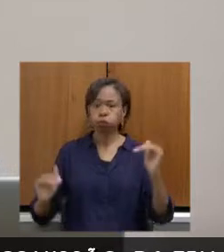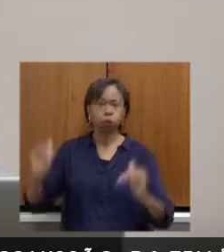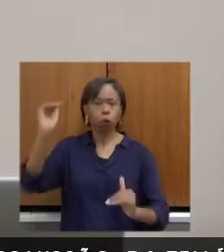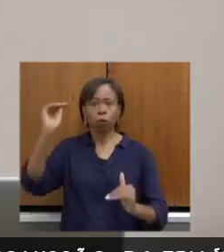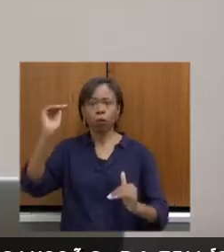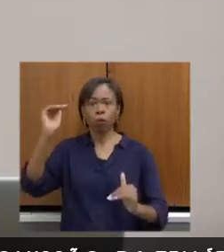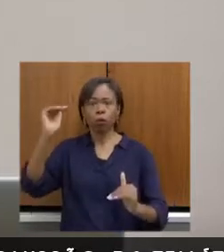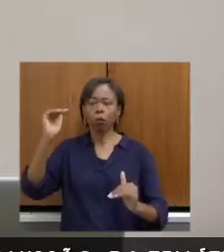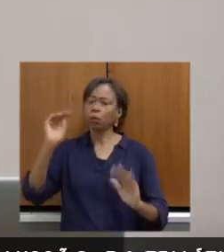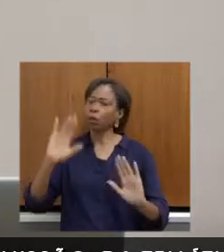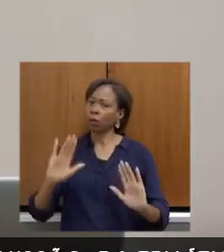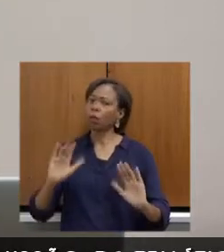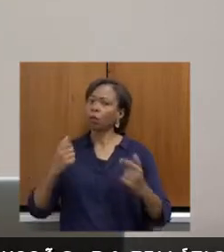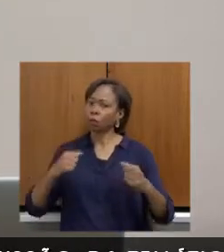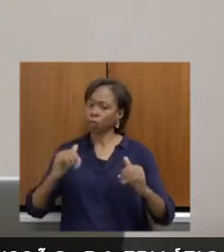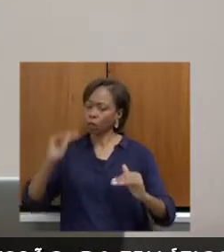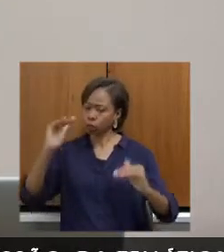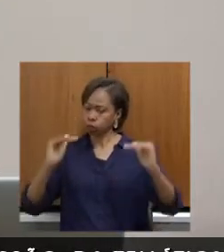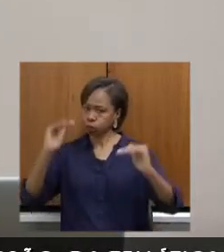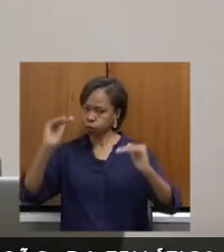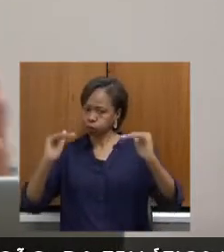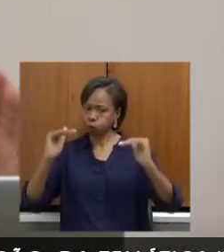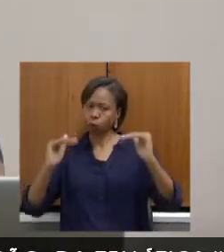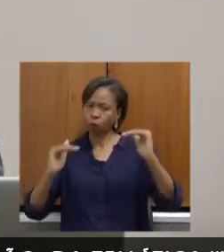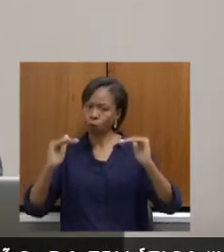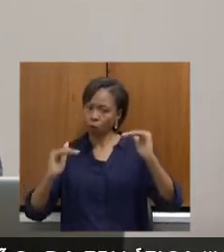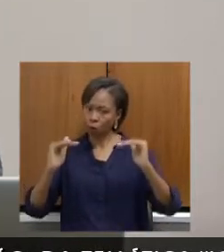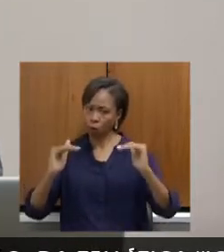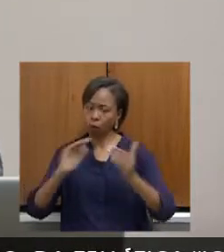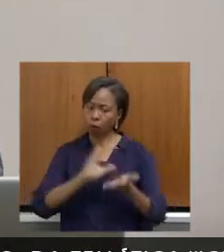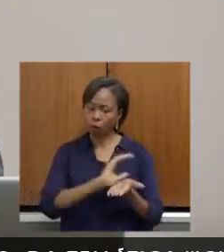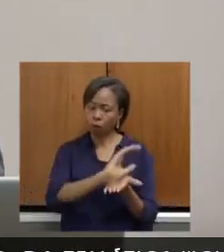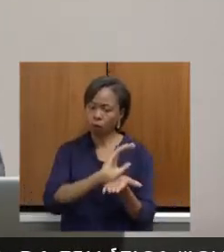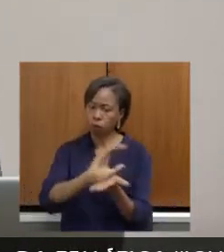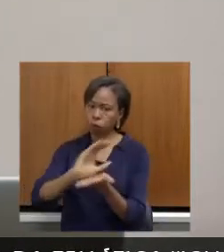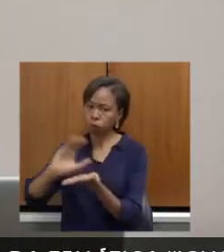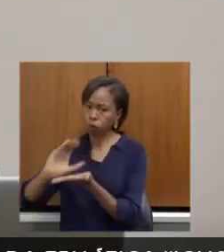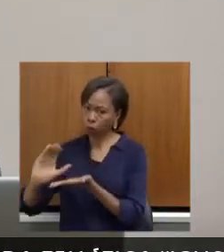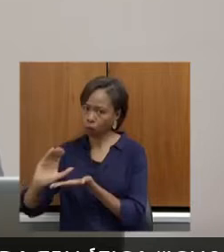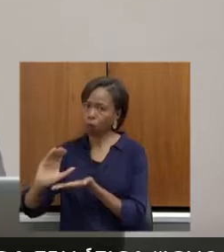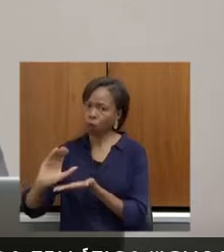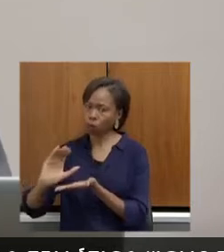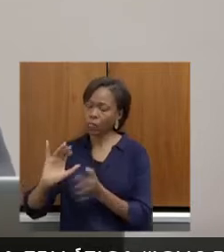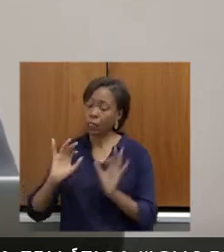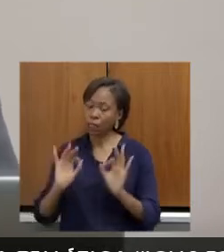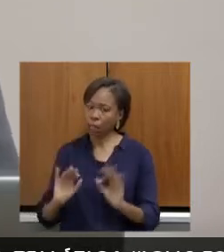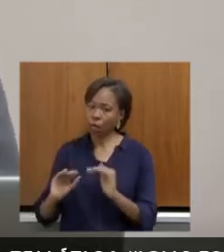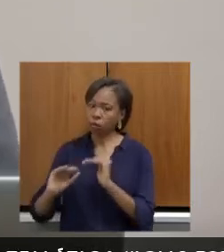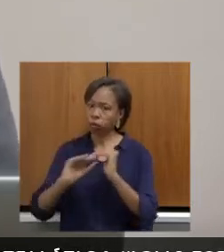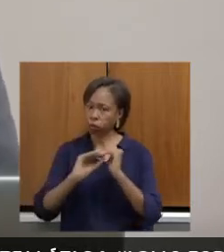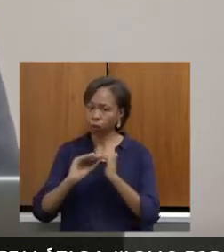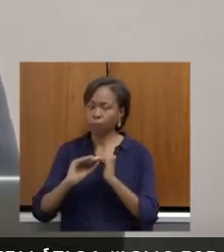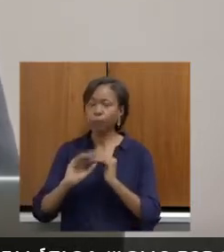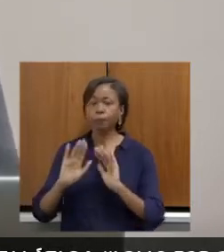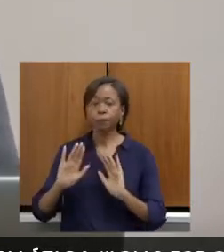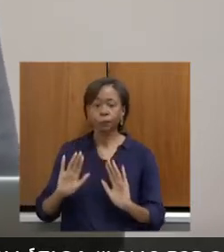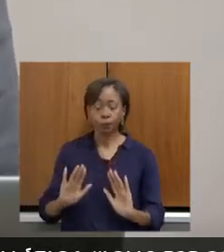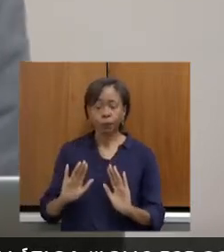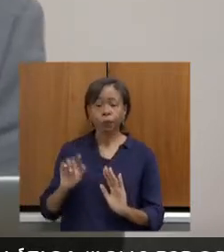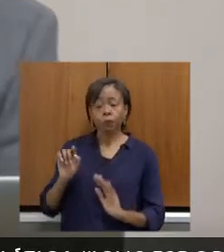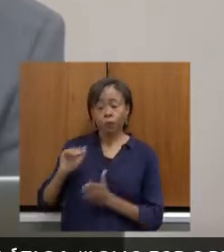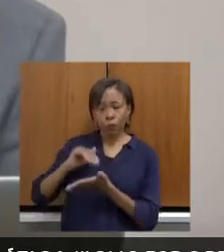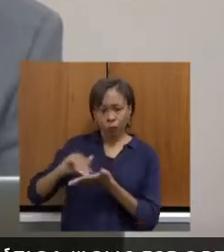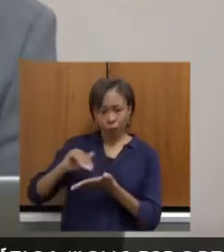e fazer a melhor distribuição de tudo isso, desse nosso diagnóstico. Eu quero que, antes da palavra ao nosso secretário da